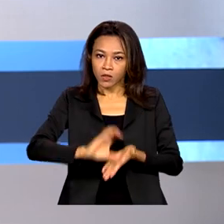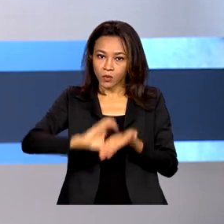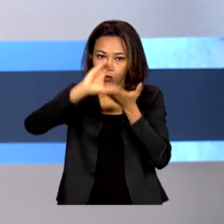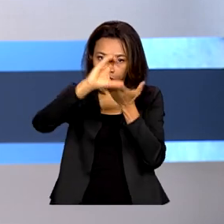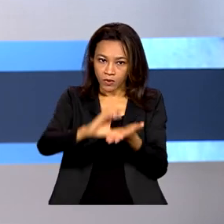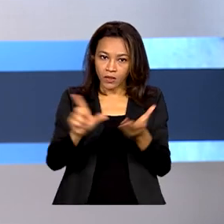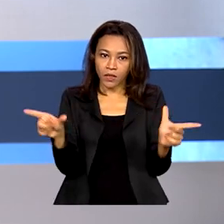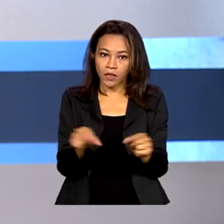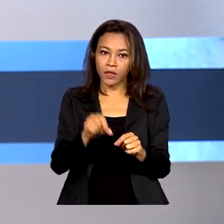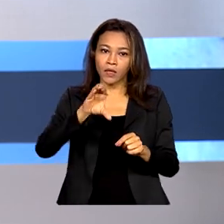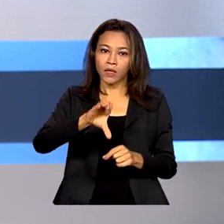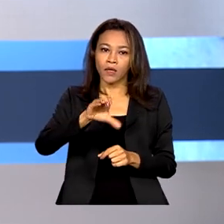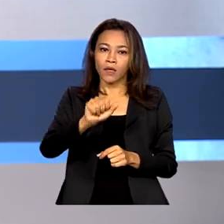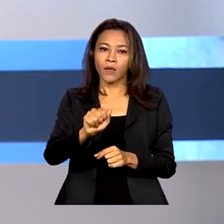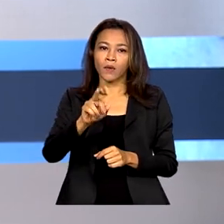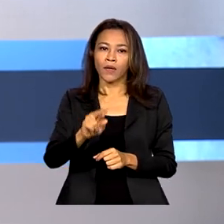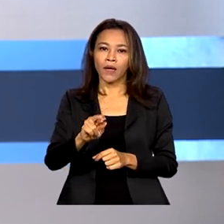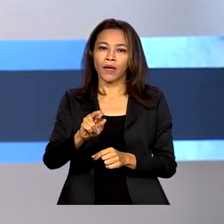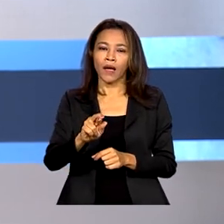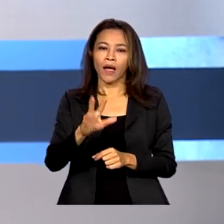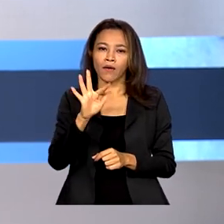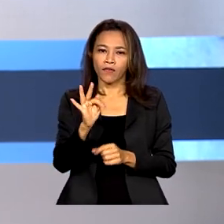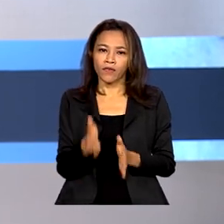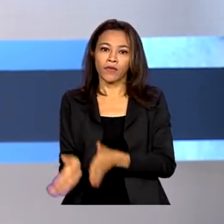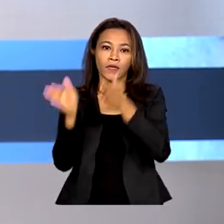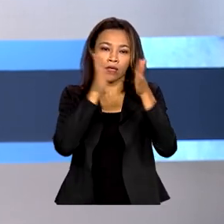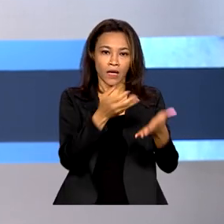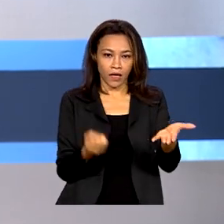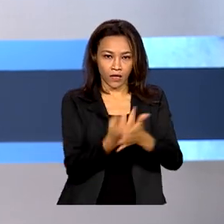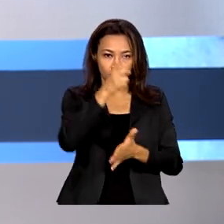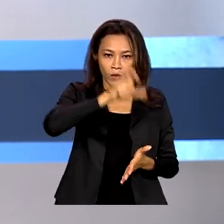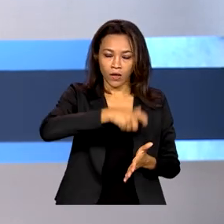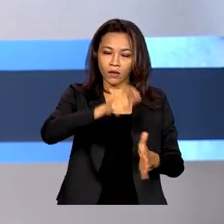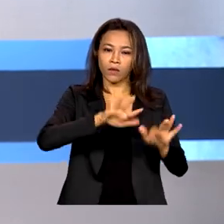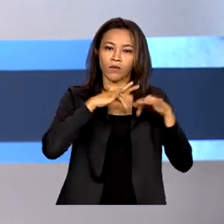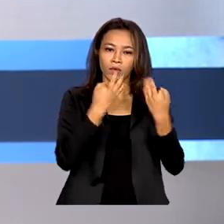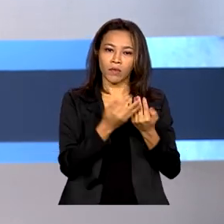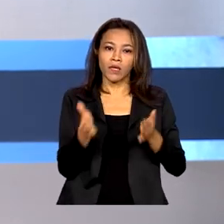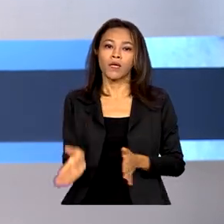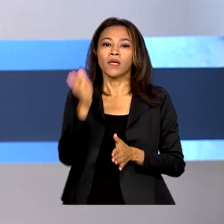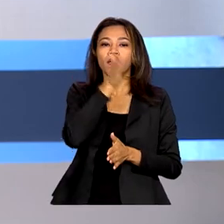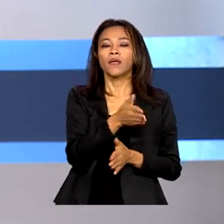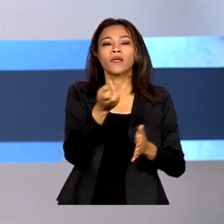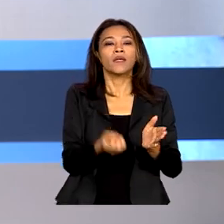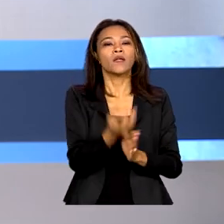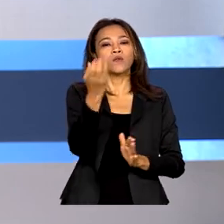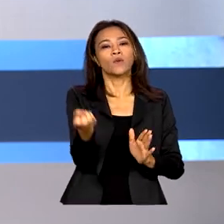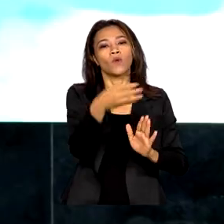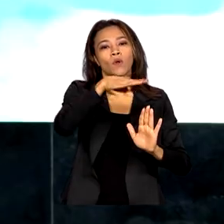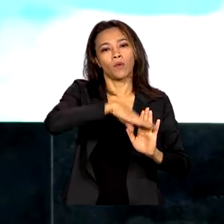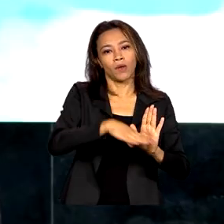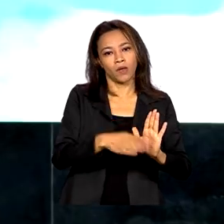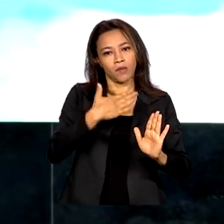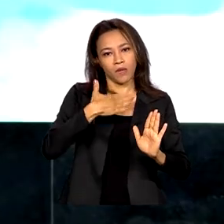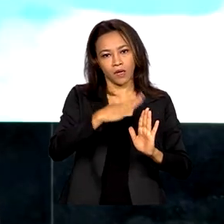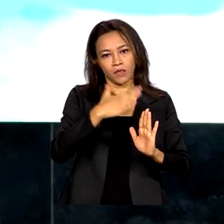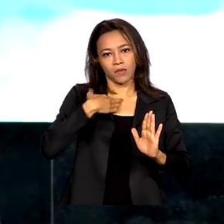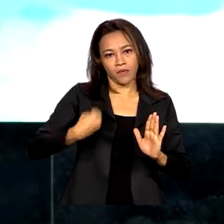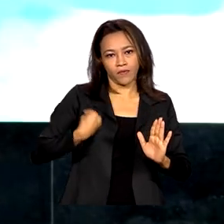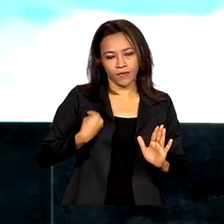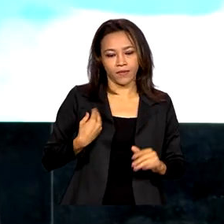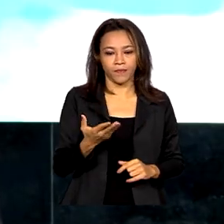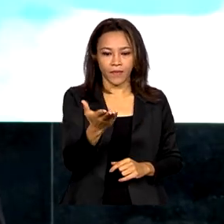o CARF, a que criou o novo Bolsa Família e a que relançou o novo Minha Casa Minha Vida. Há